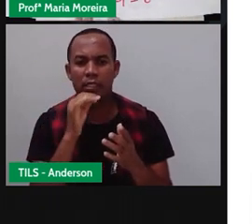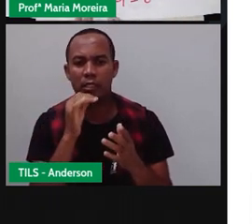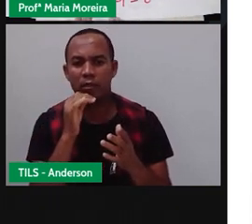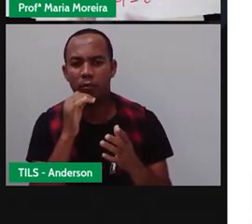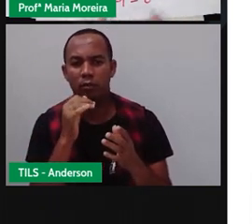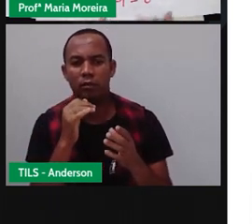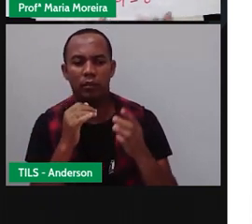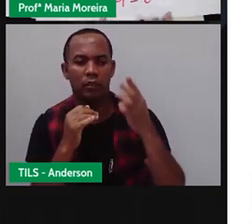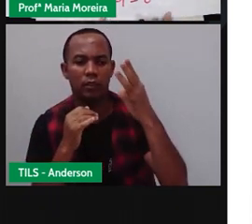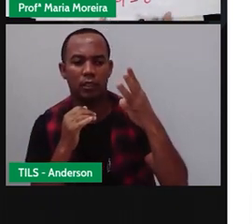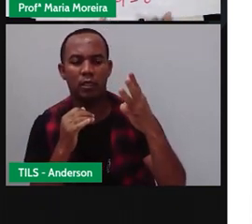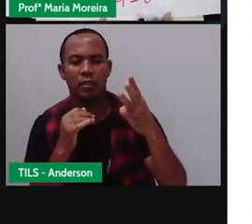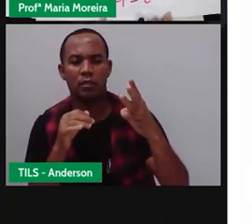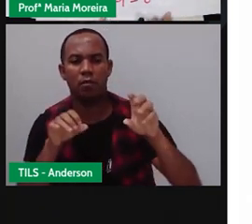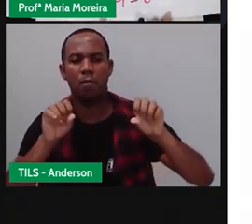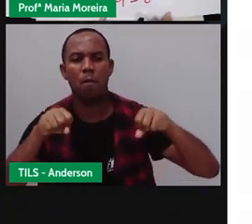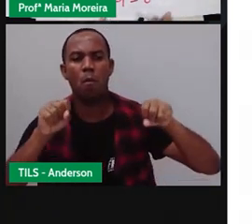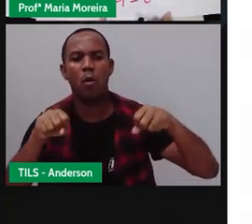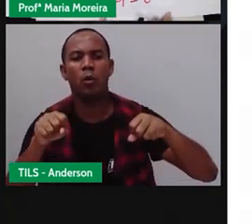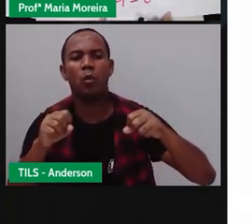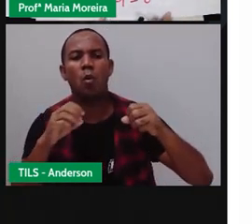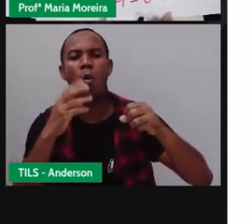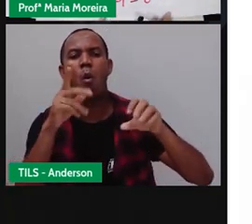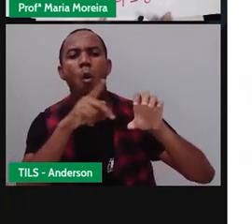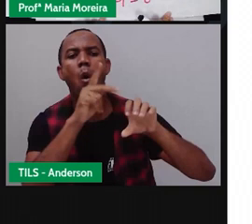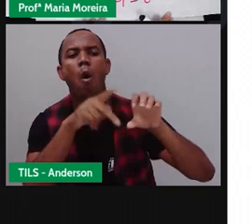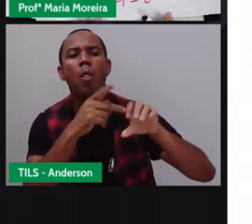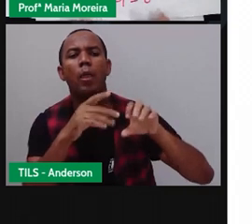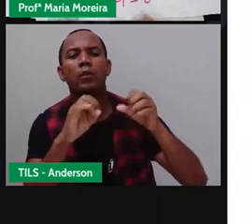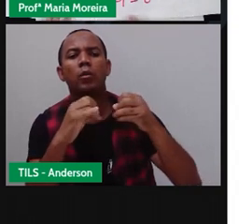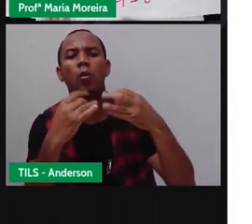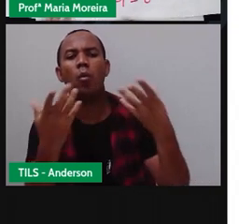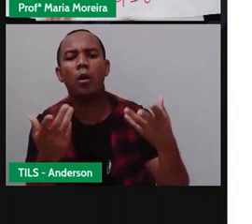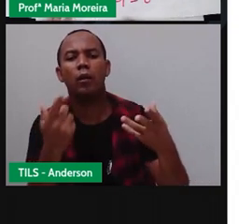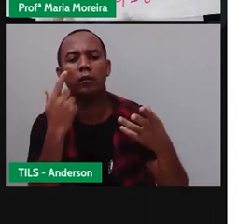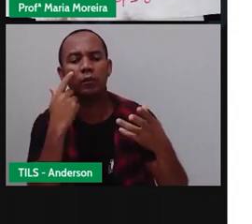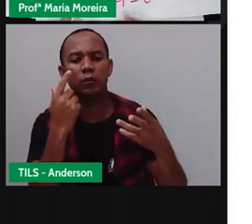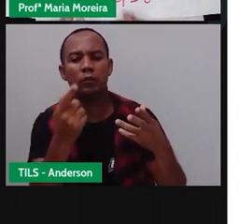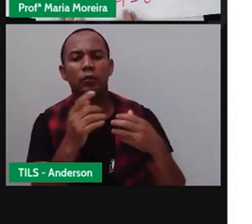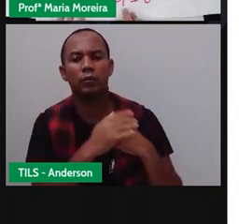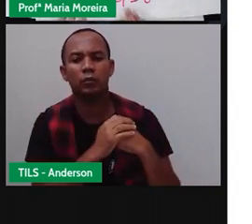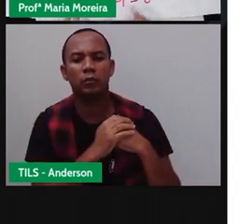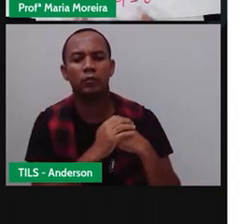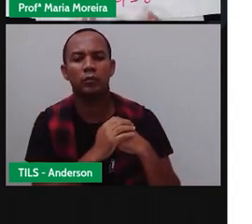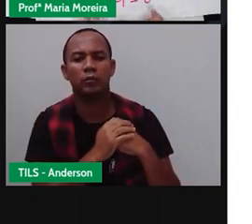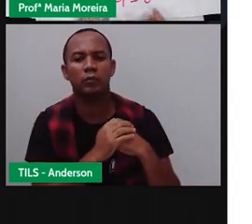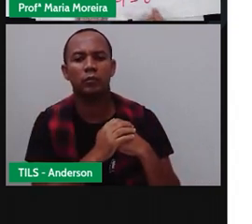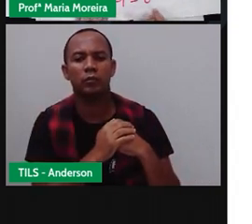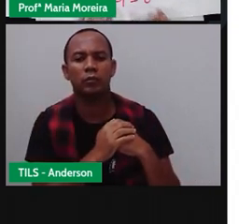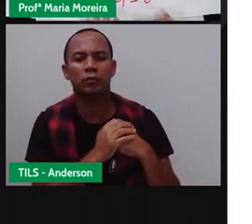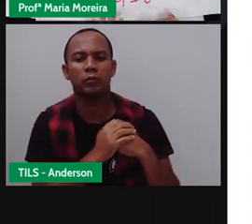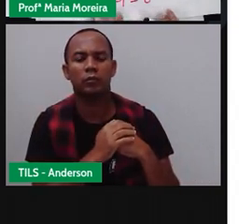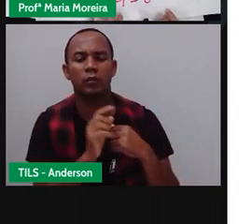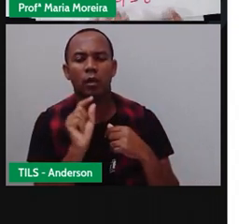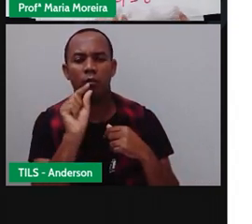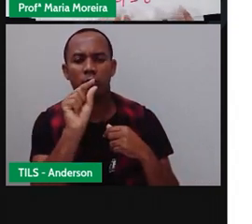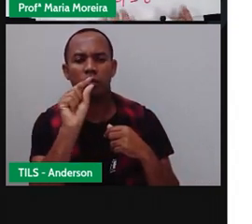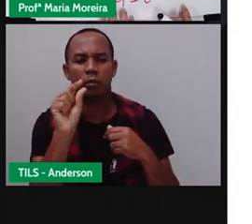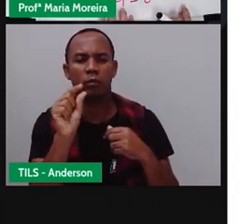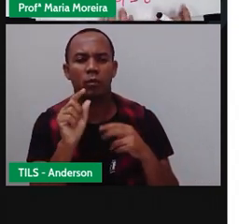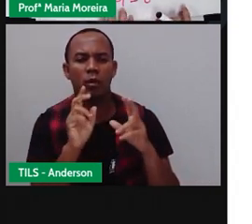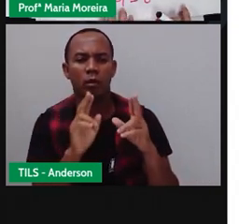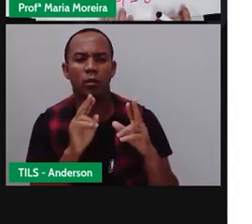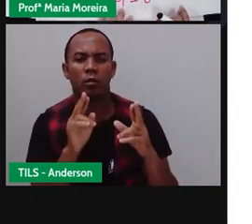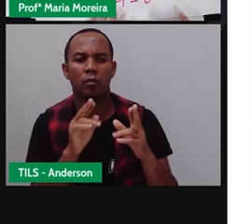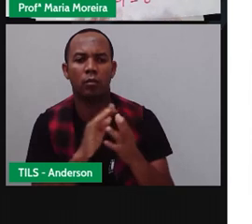motos? Quantas rodas serão? Não é isso? E aí ele tá lá. Olha. Tanto vezes tanto, que é igual a